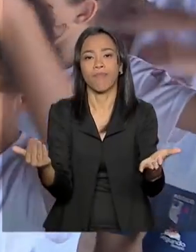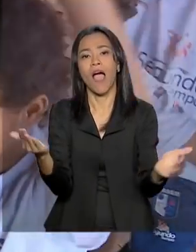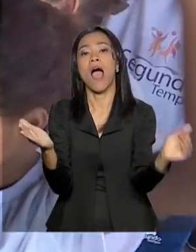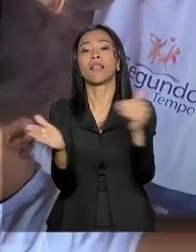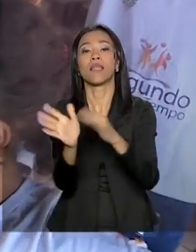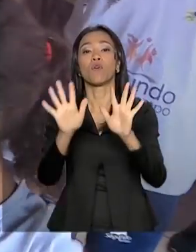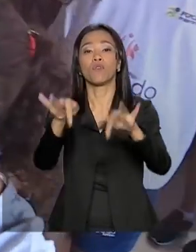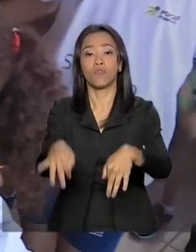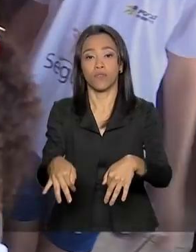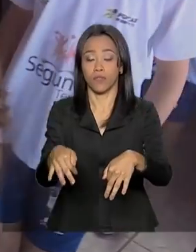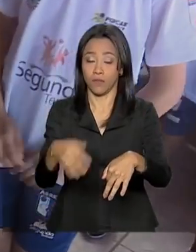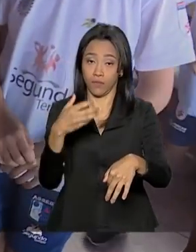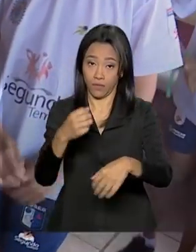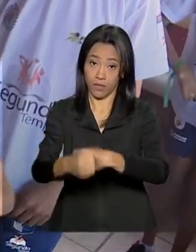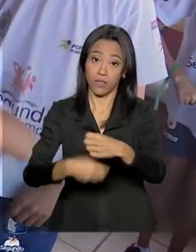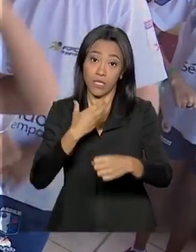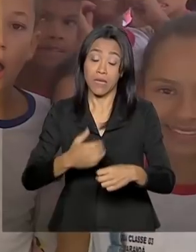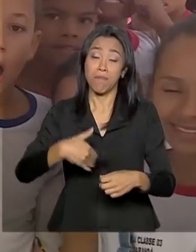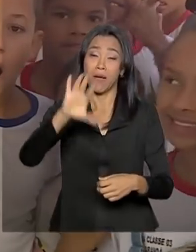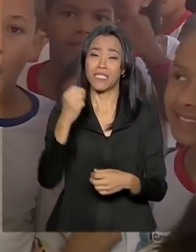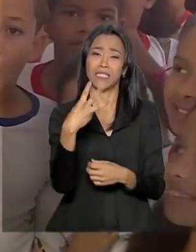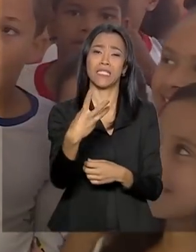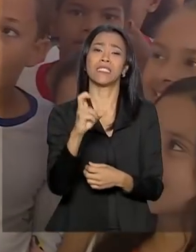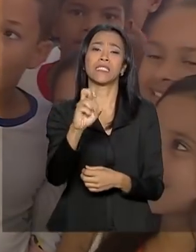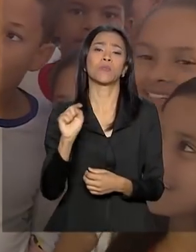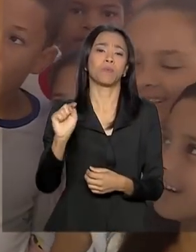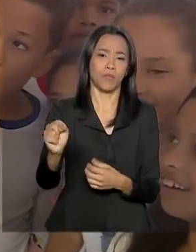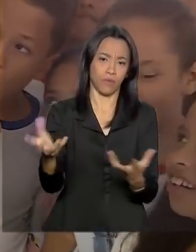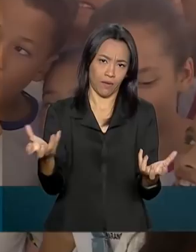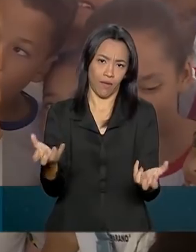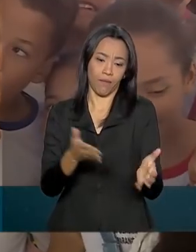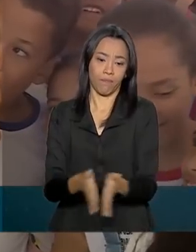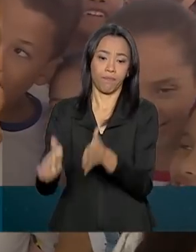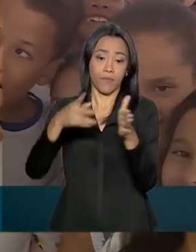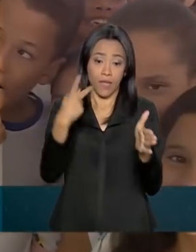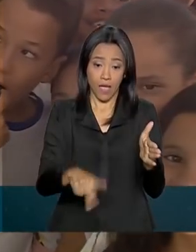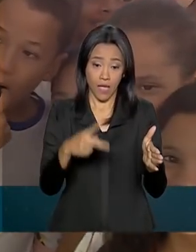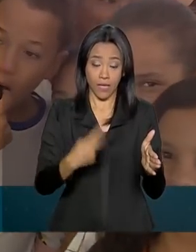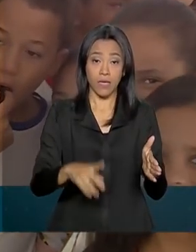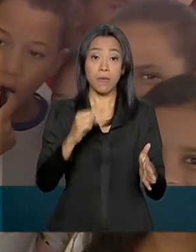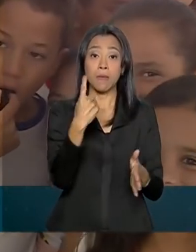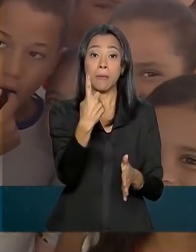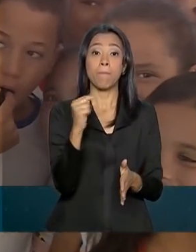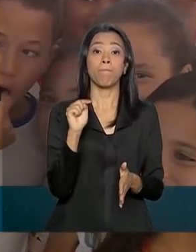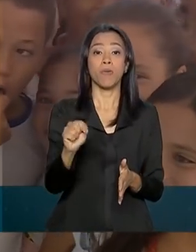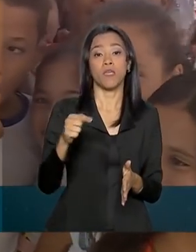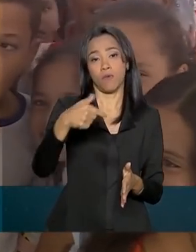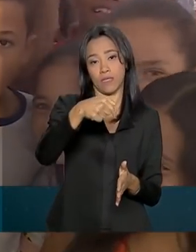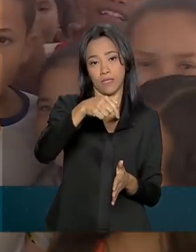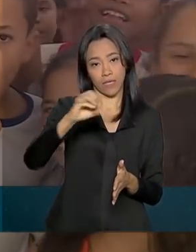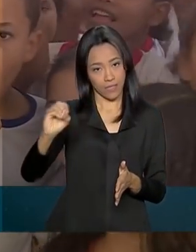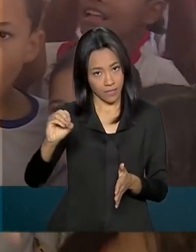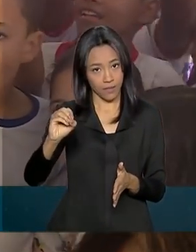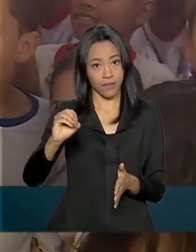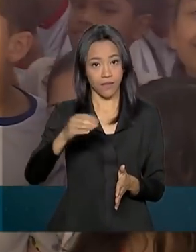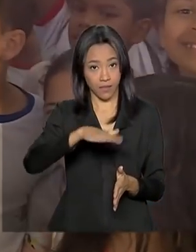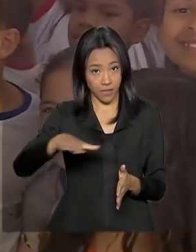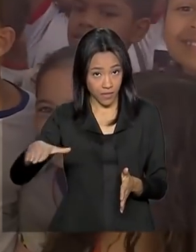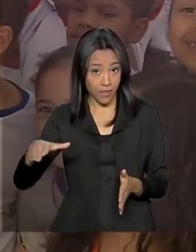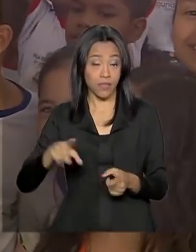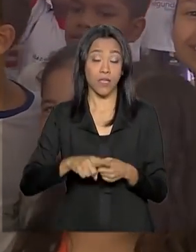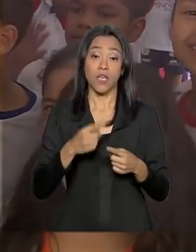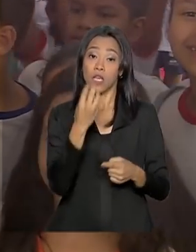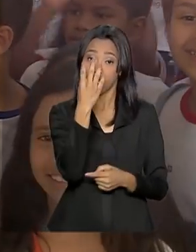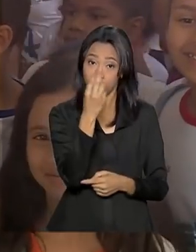de 35 mil em todo o país. Só no Distrito Federal são 1.700 crianças nos núcleos do Exército,